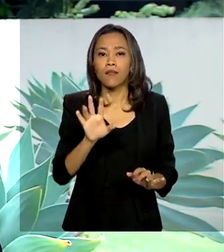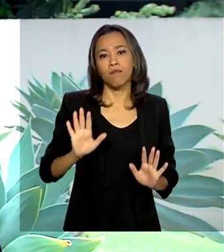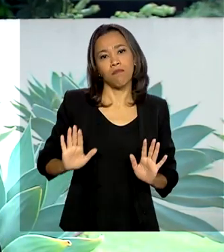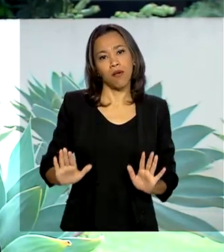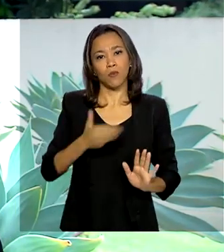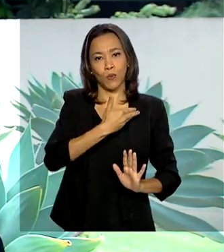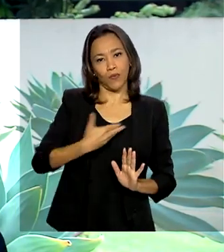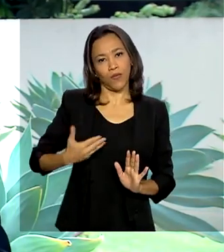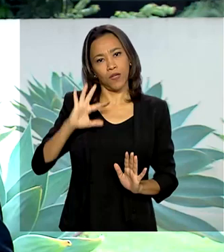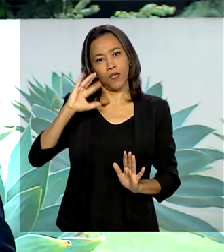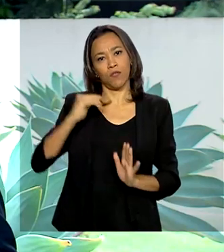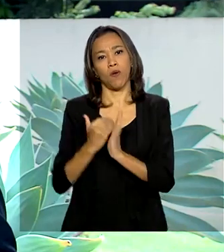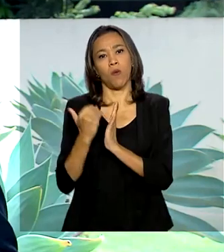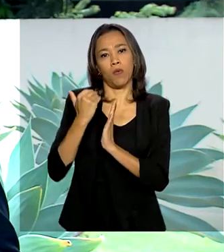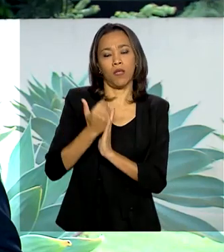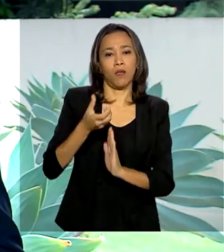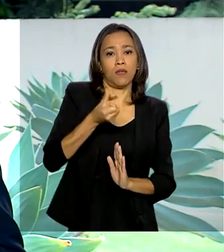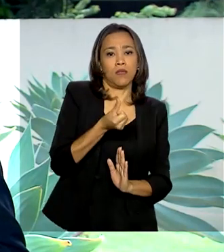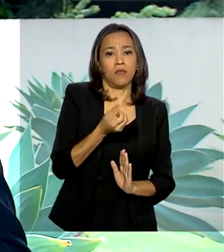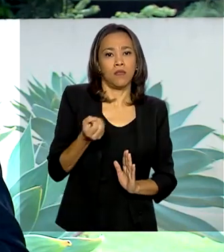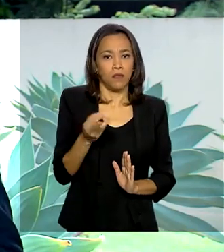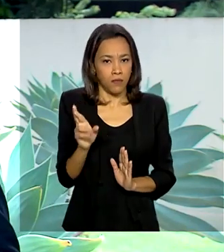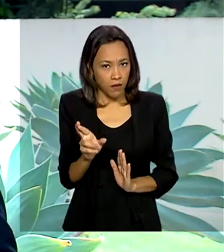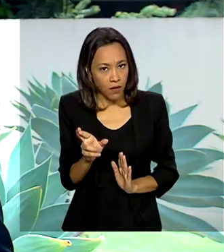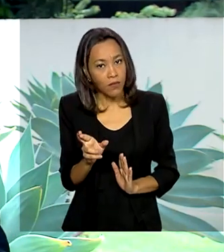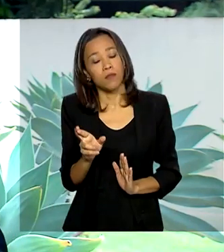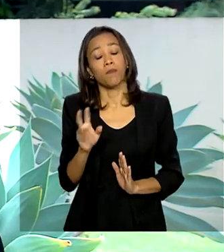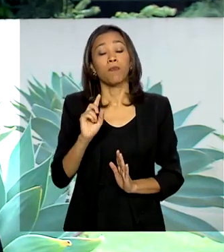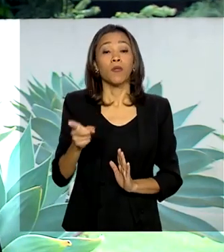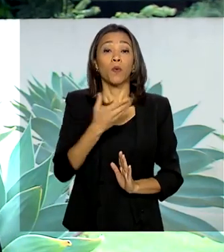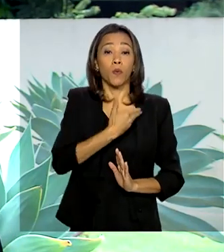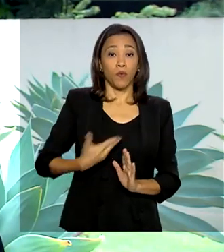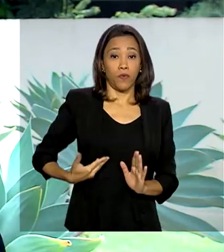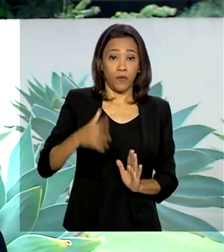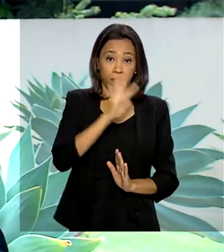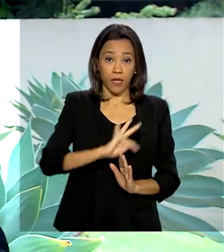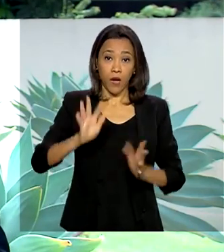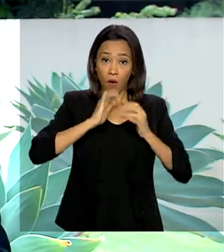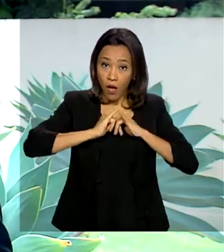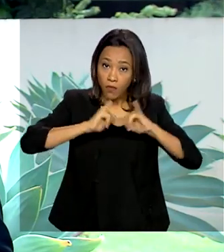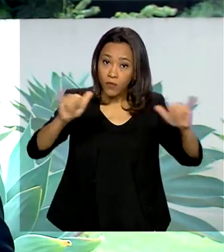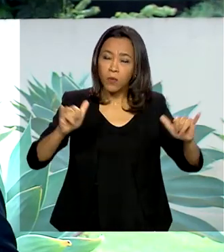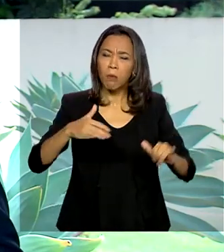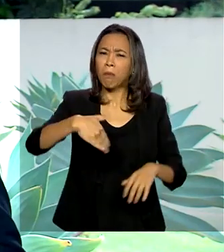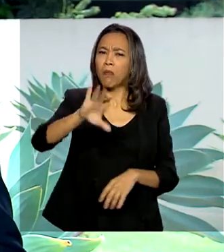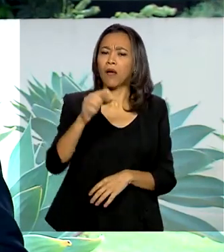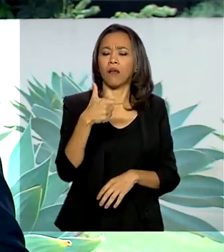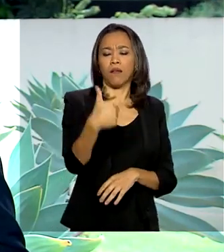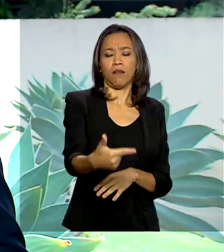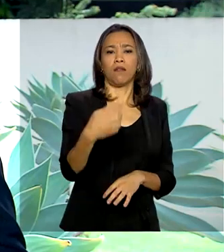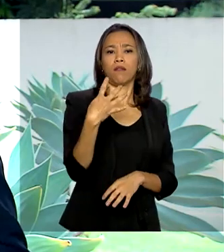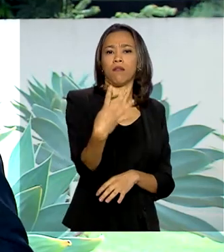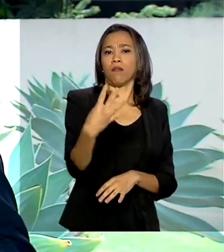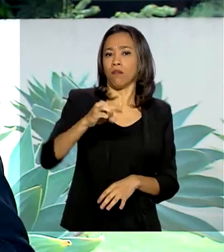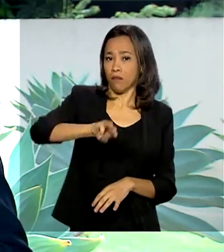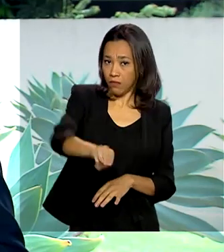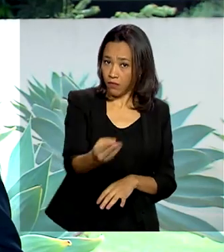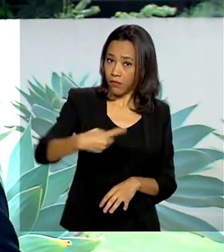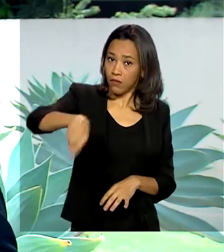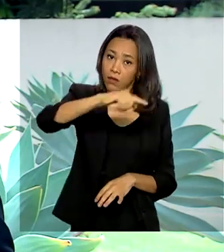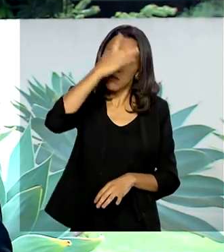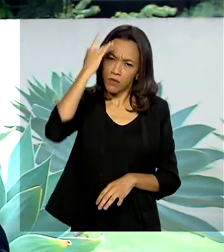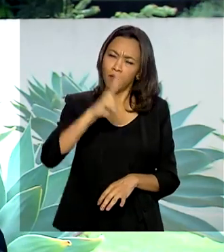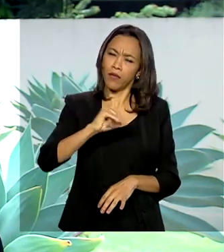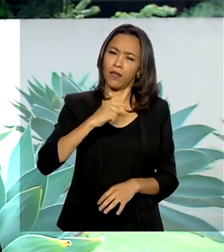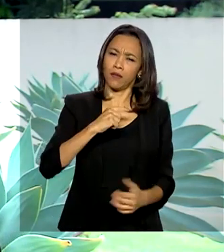aceitou aumentar para 600 reais. Em nota, o governo federal informou que mais de 24 milhões de brasileiros serão